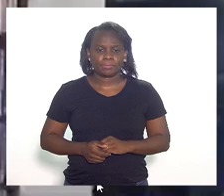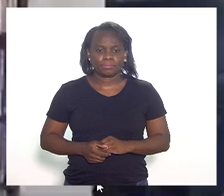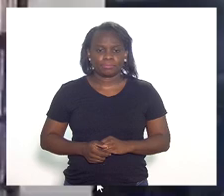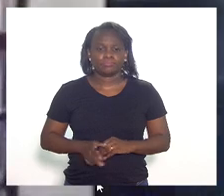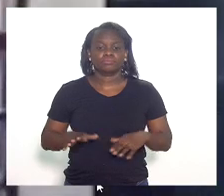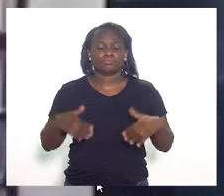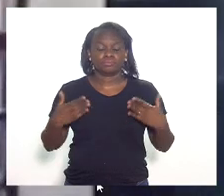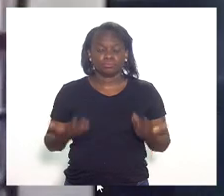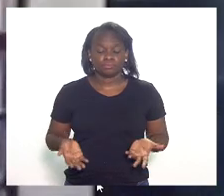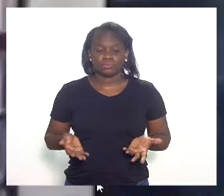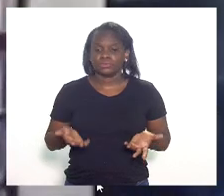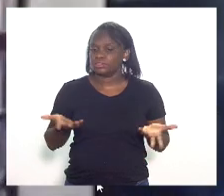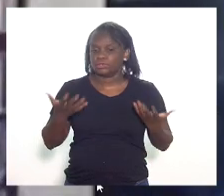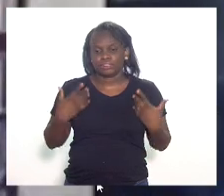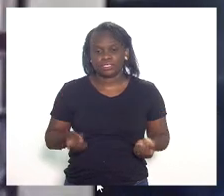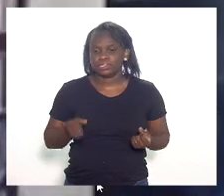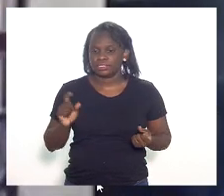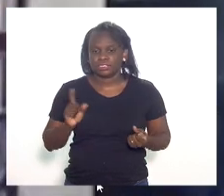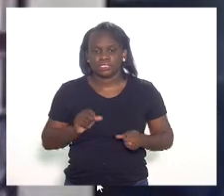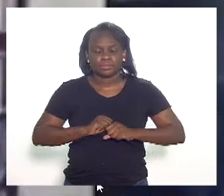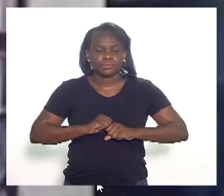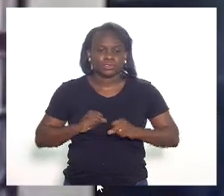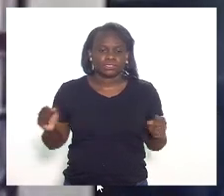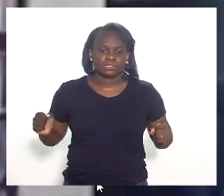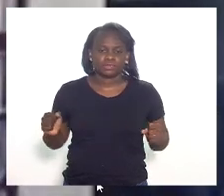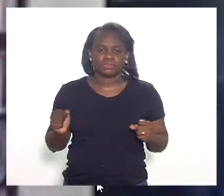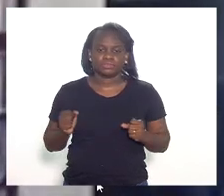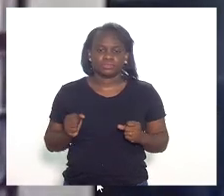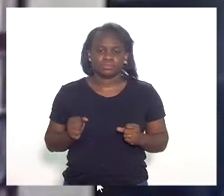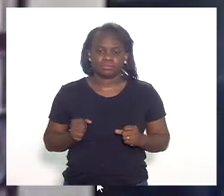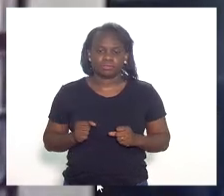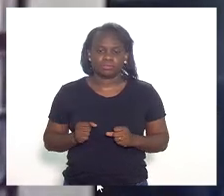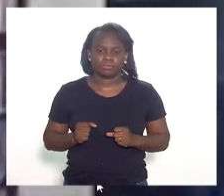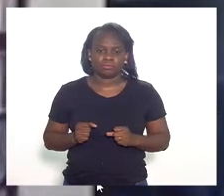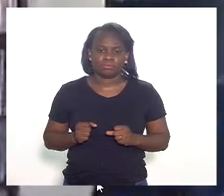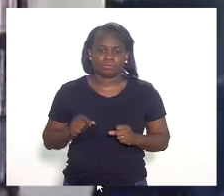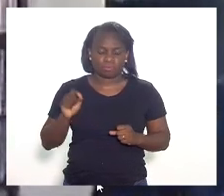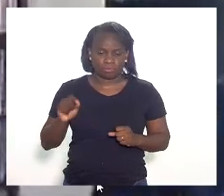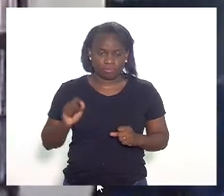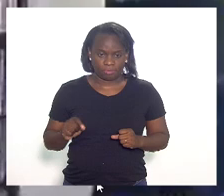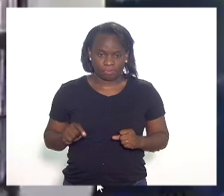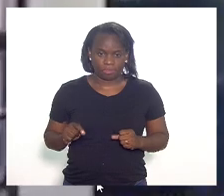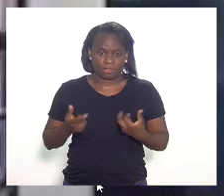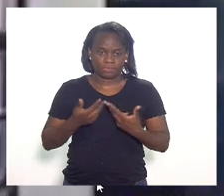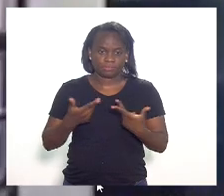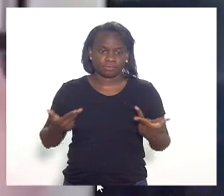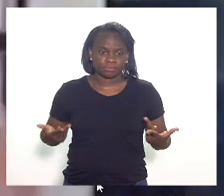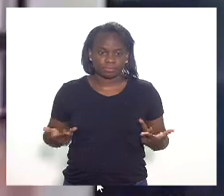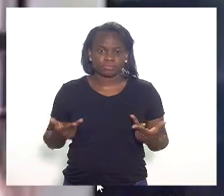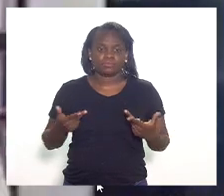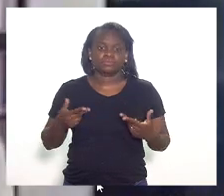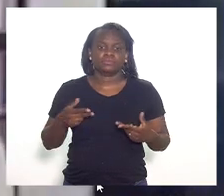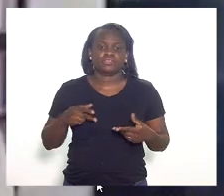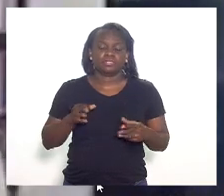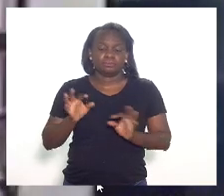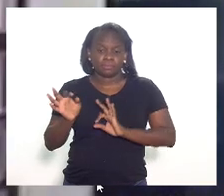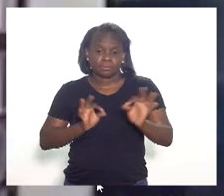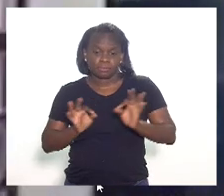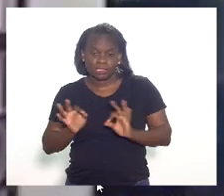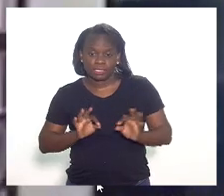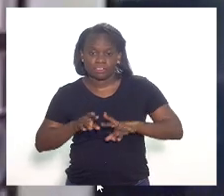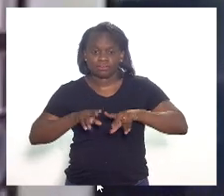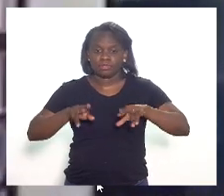Então, é inadmissível que as coisas, as providências